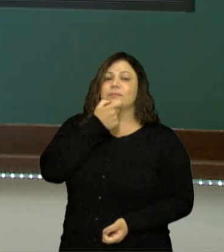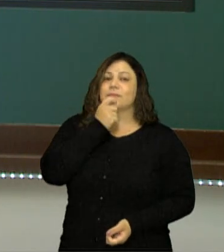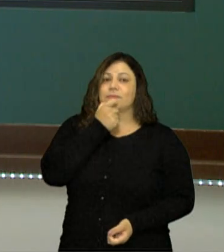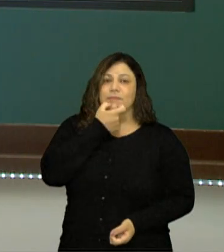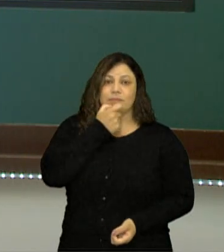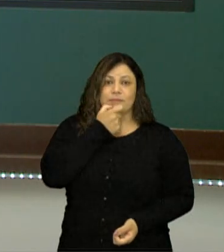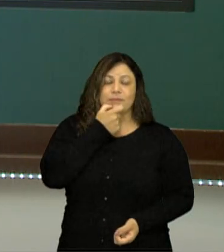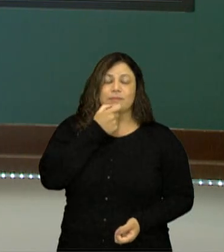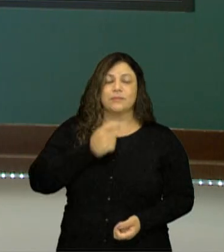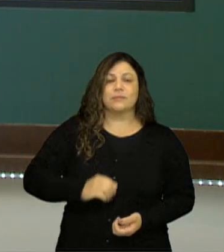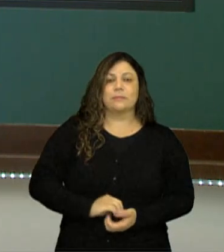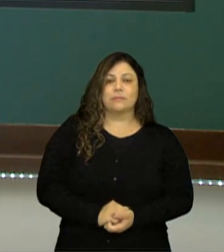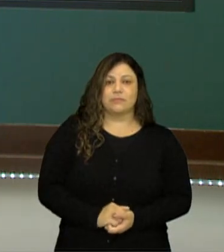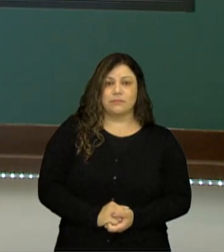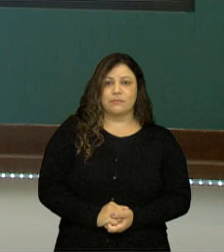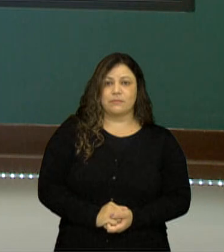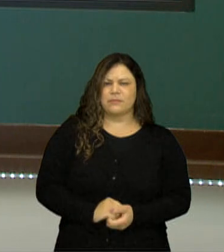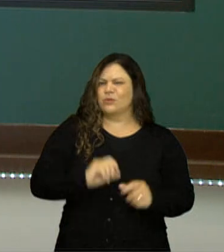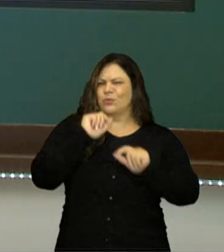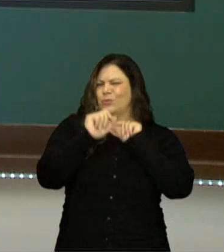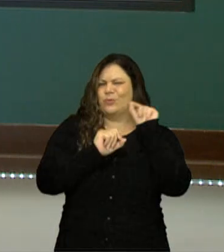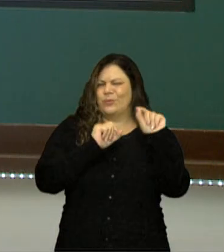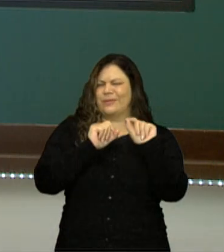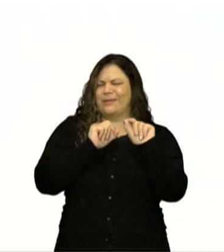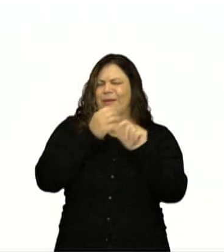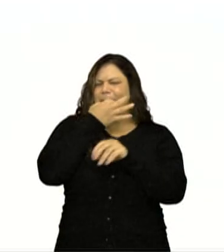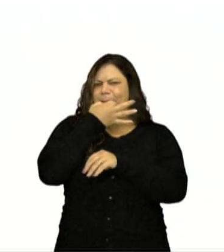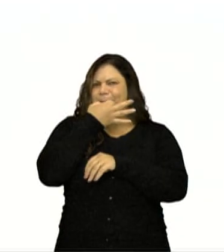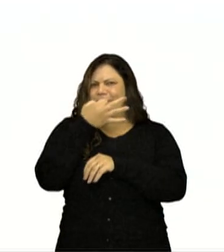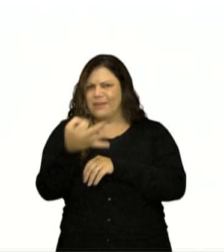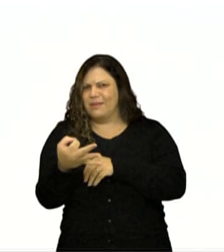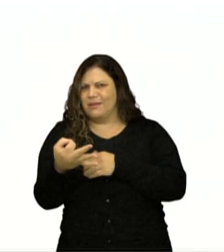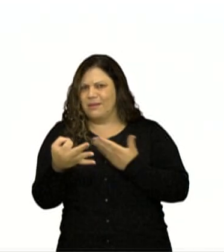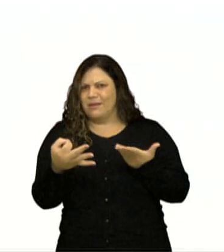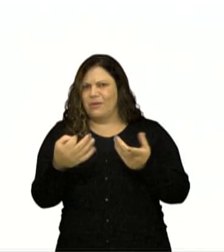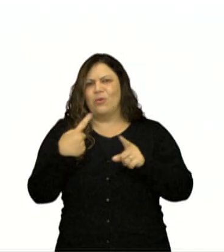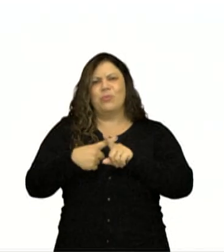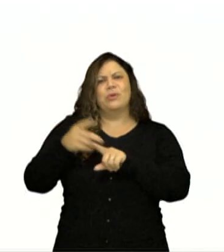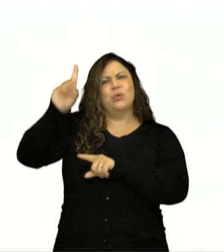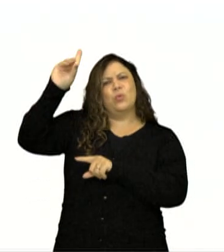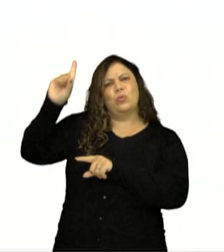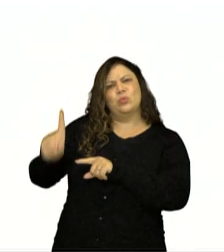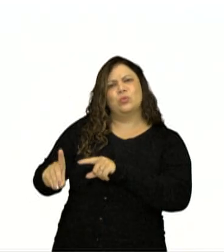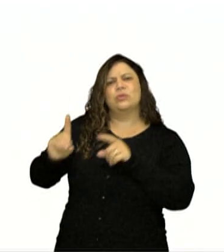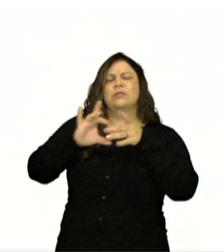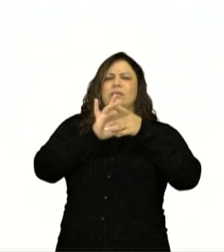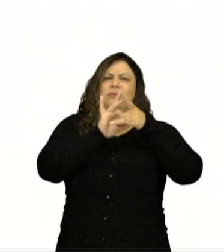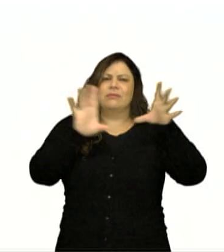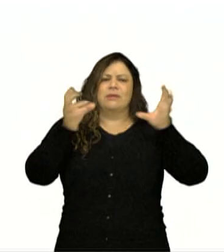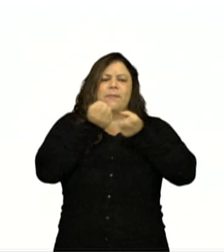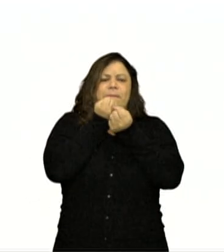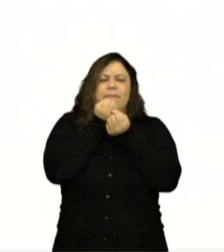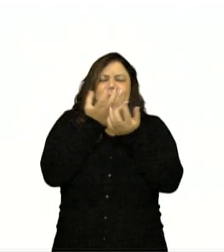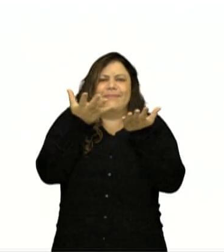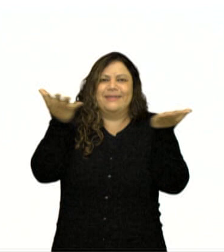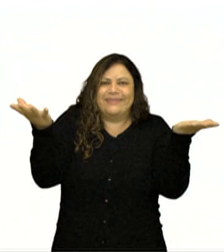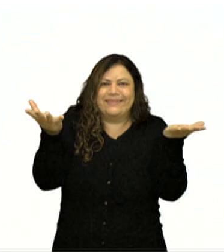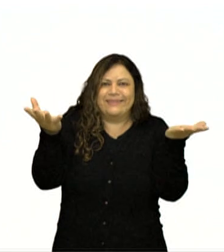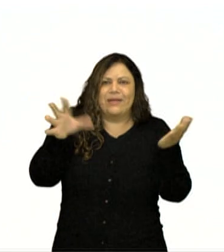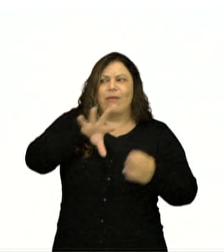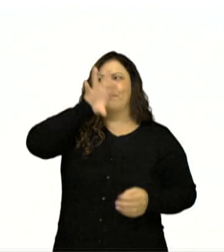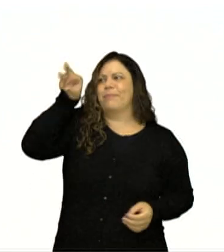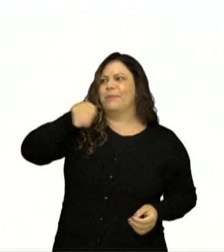it be limited? O que você acha? Por que o direito de liberdade de expressão é tão importante?